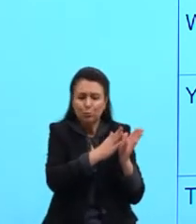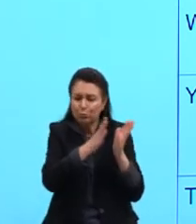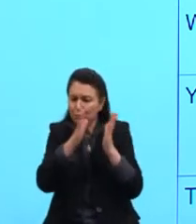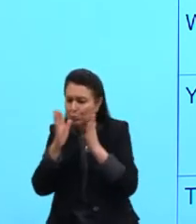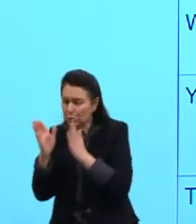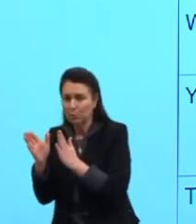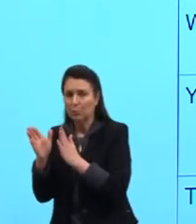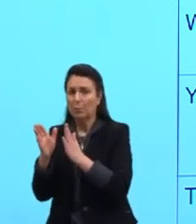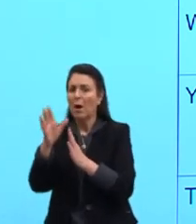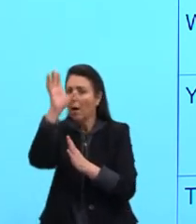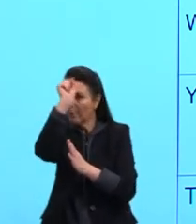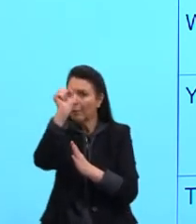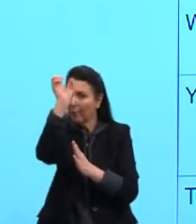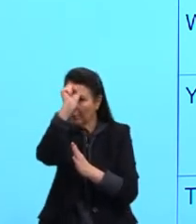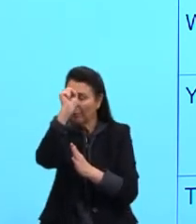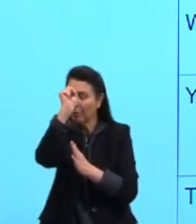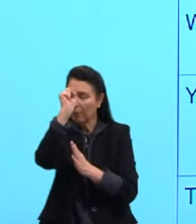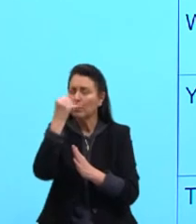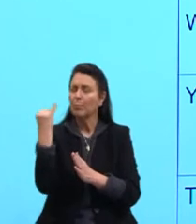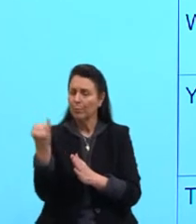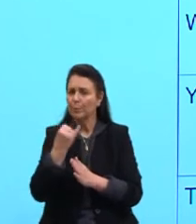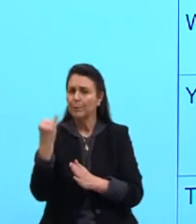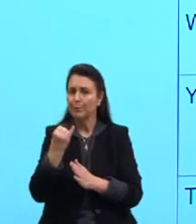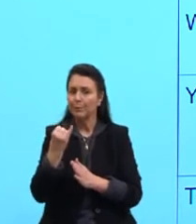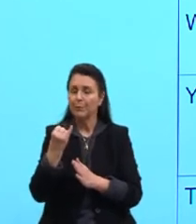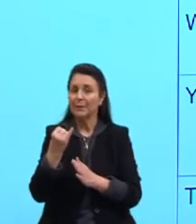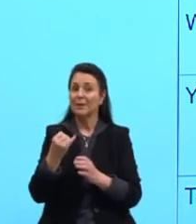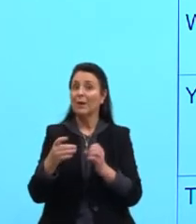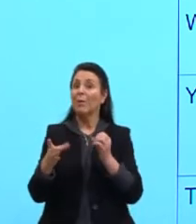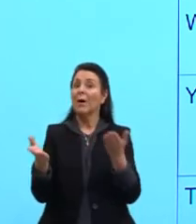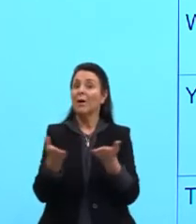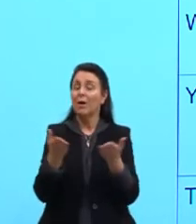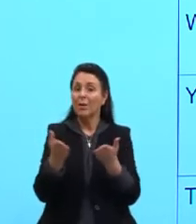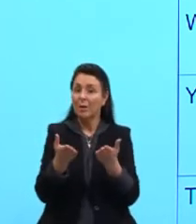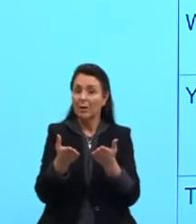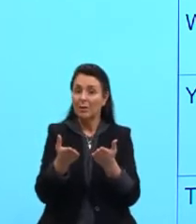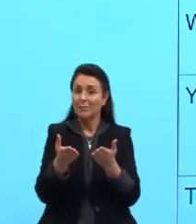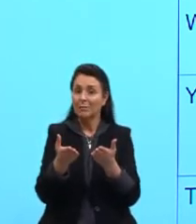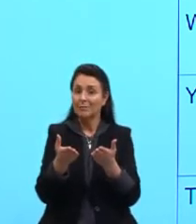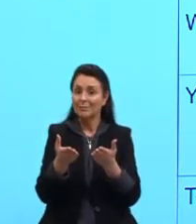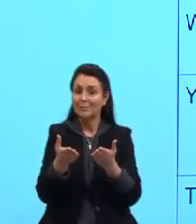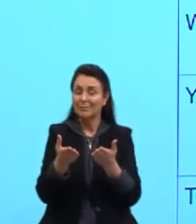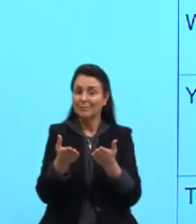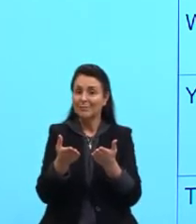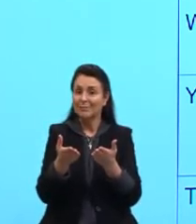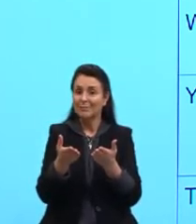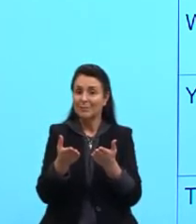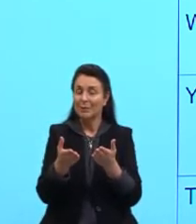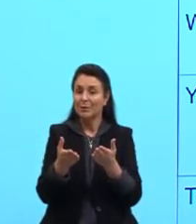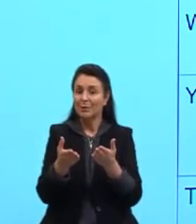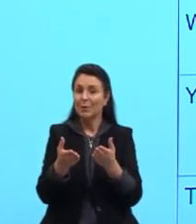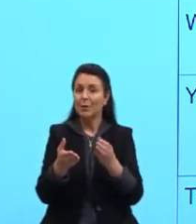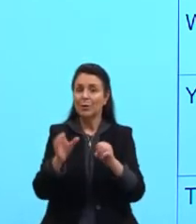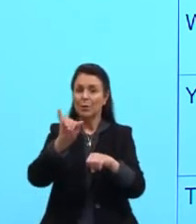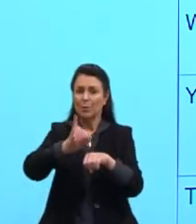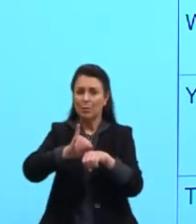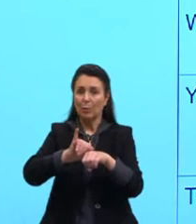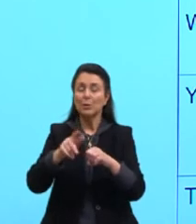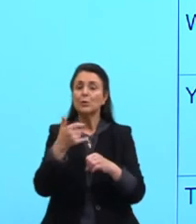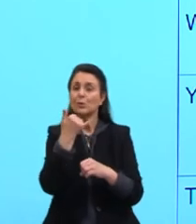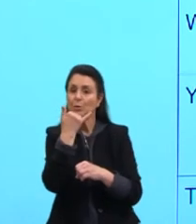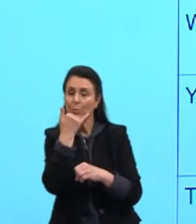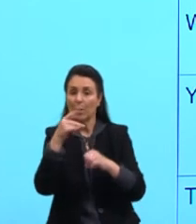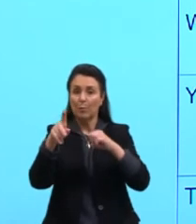esses macetos aí, que são super importantes. Então, objetos, object pronouns, certo? Pronomes objetos, vamos